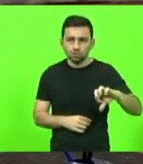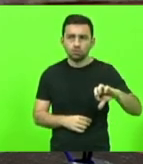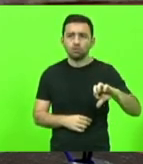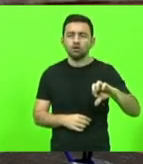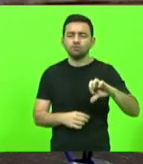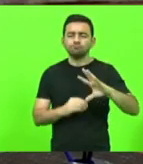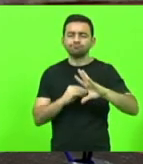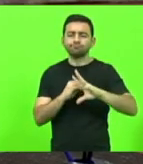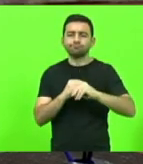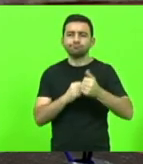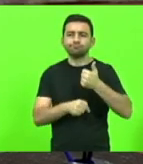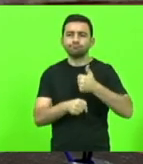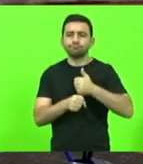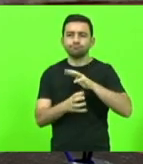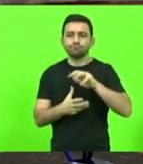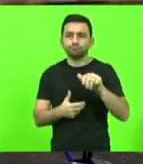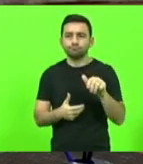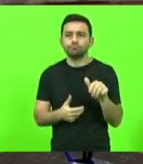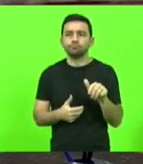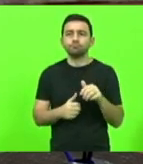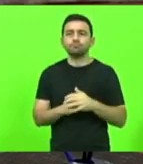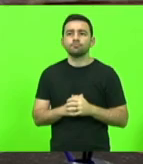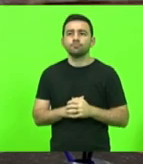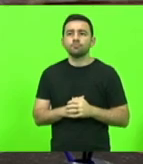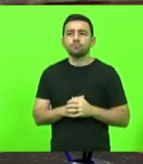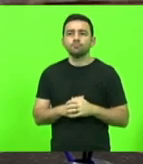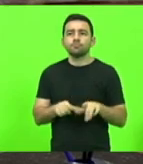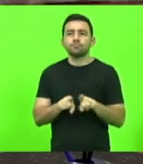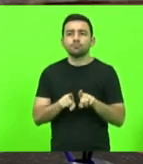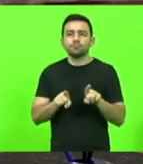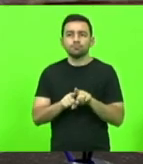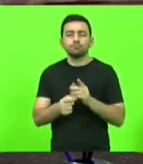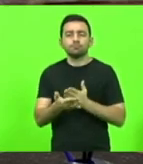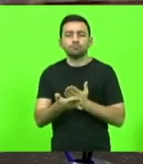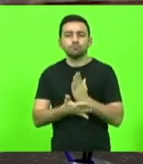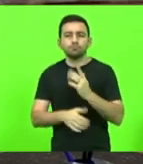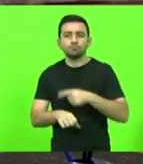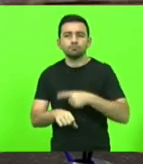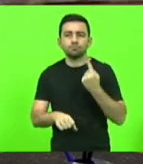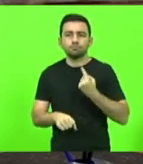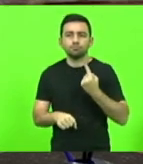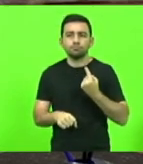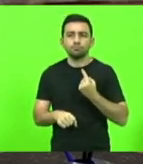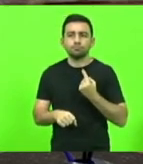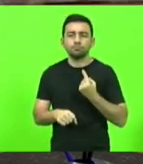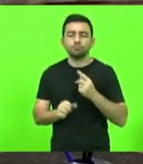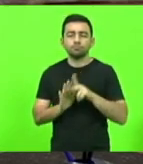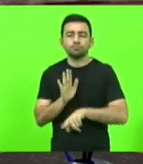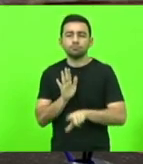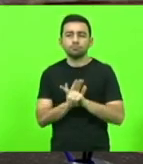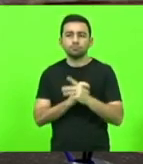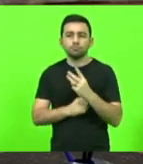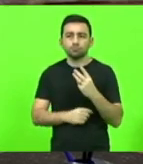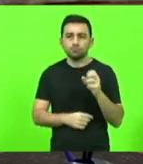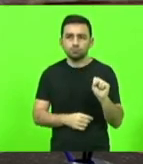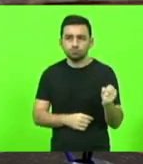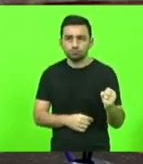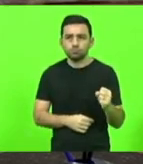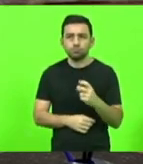substitutiva global. Ainda foi aprovada em turno único o projeto de lei 338,